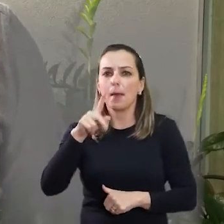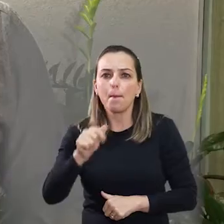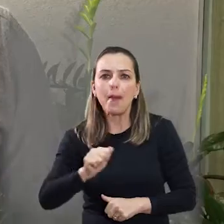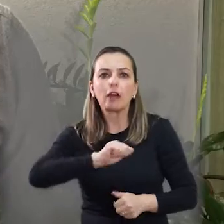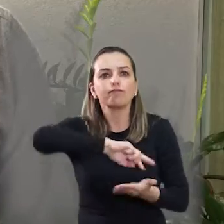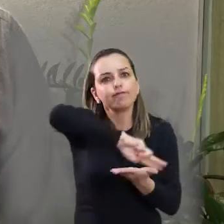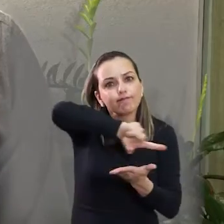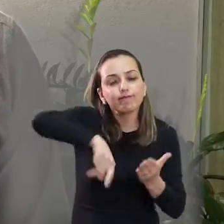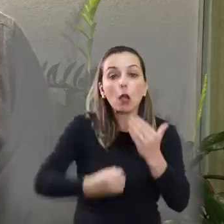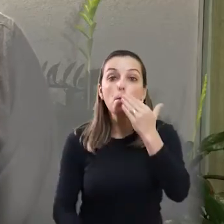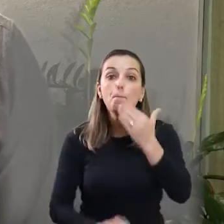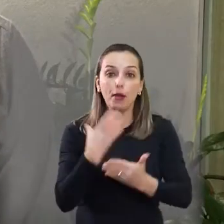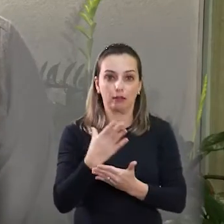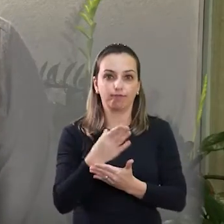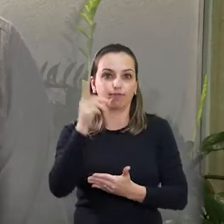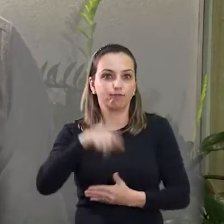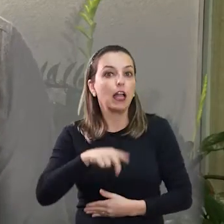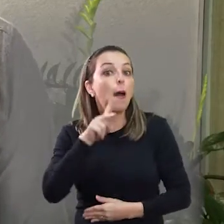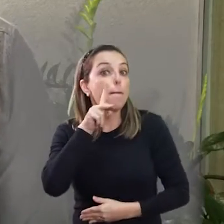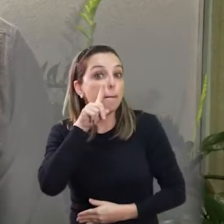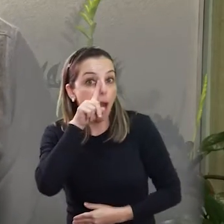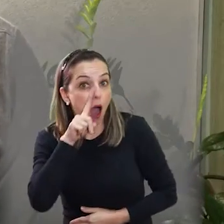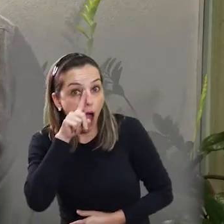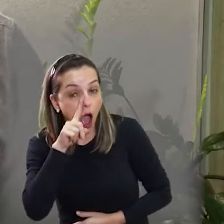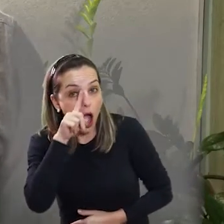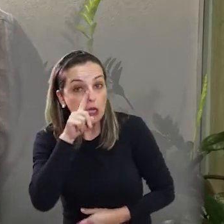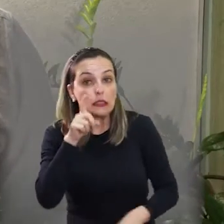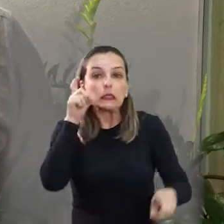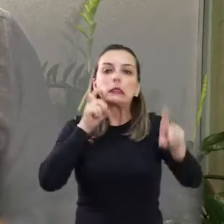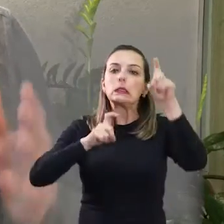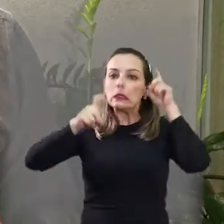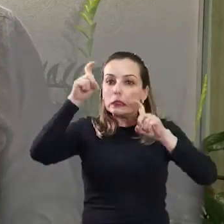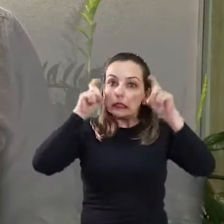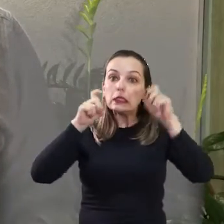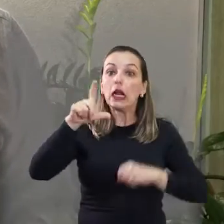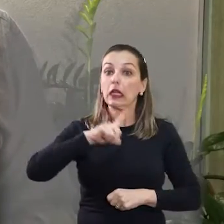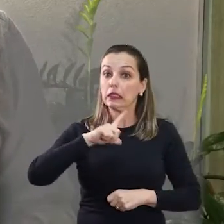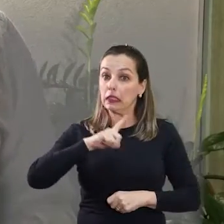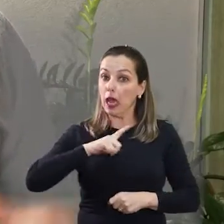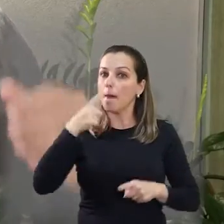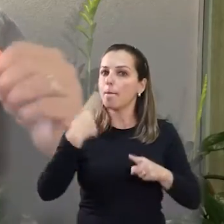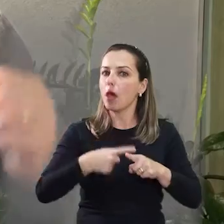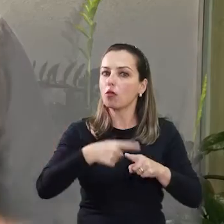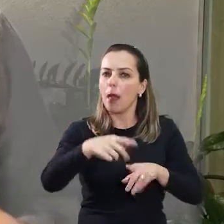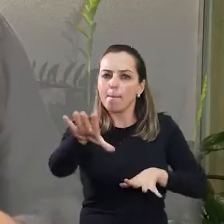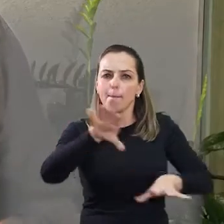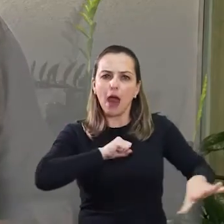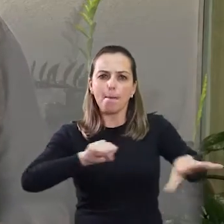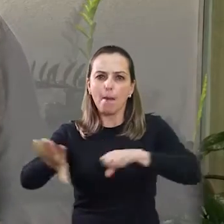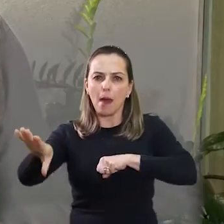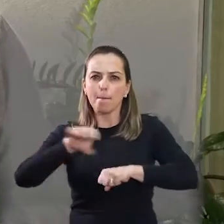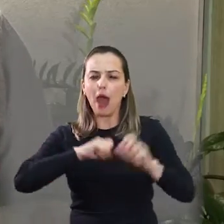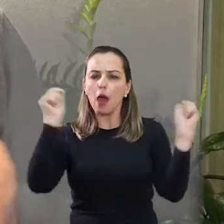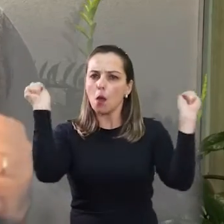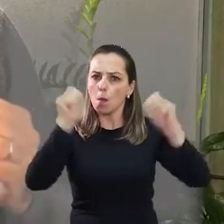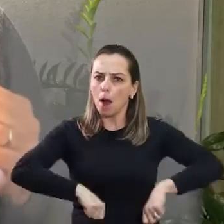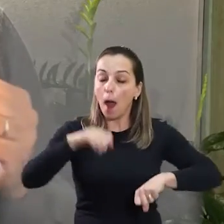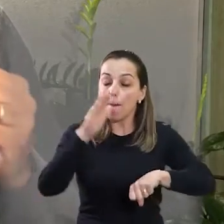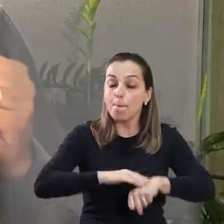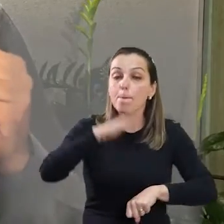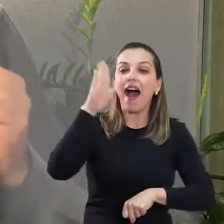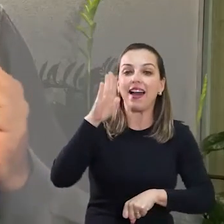E essas novas variantes são consideradas preocupantes, pois elas têm se mostrado mais contagiosas,